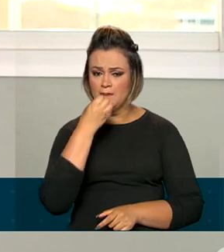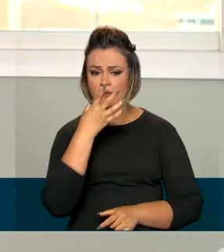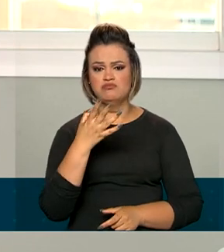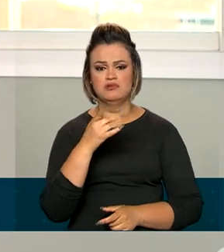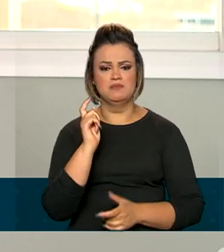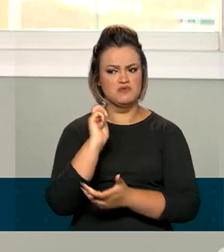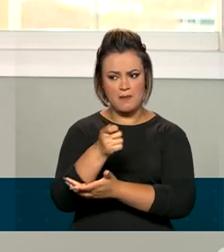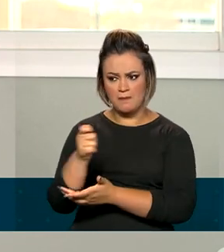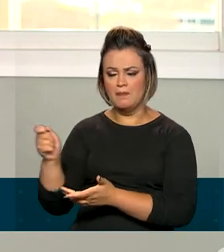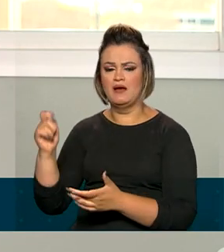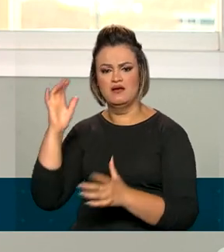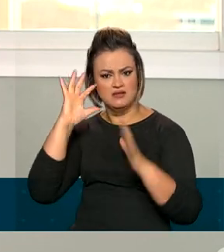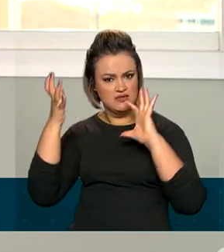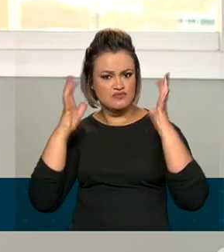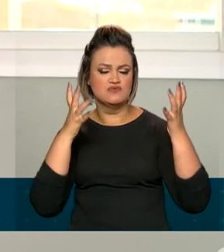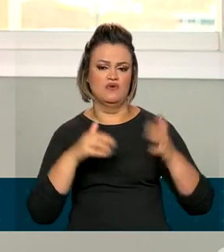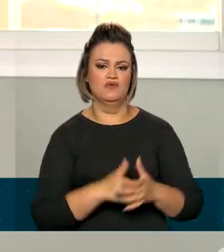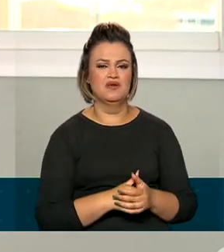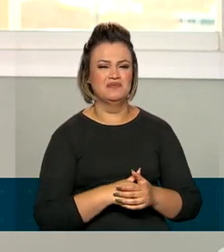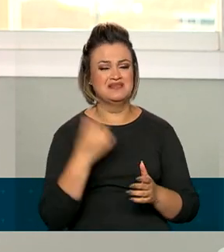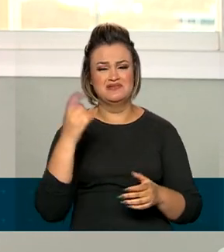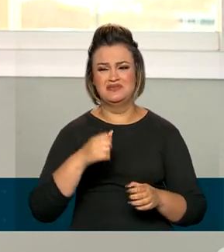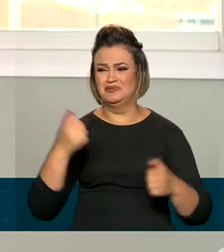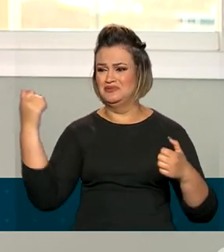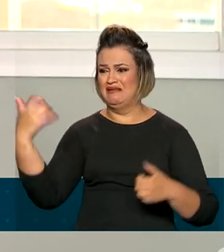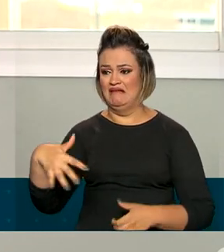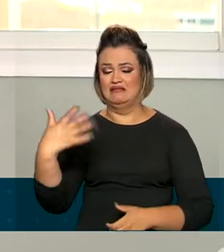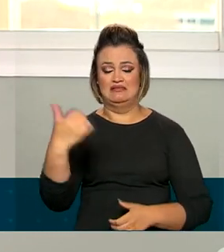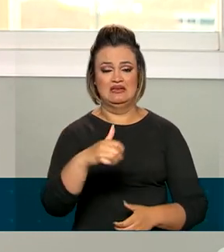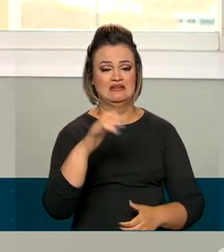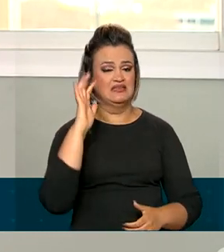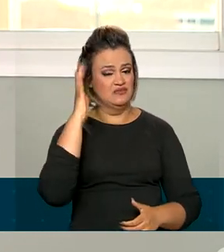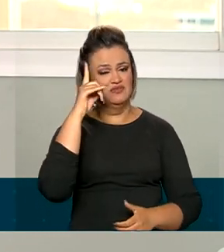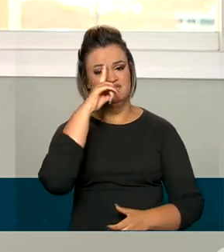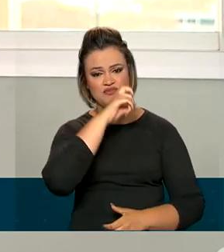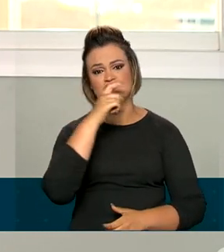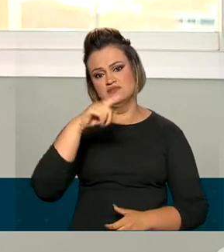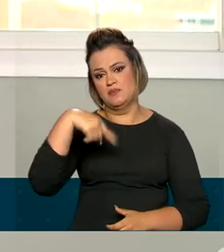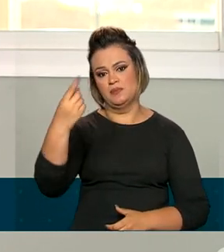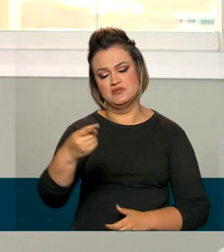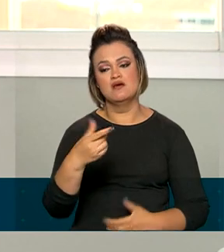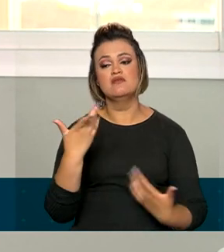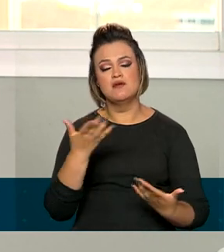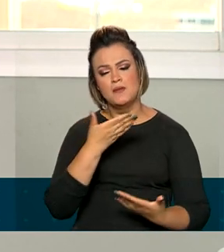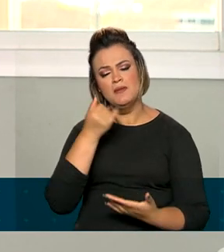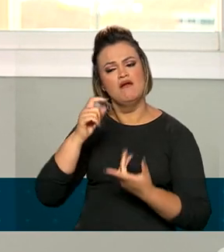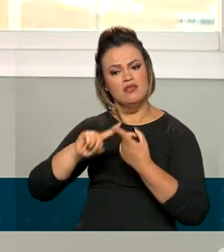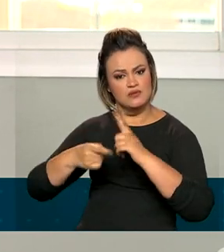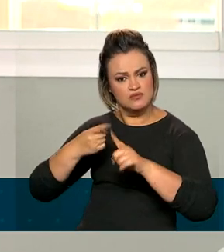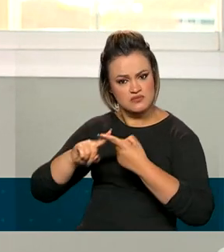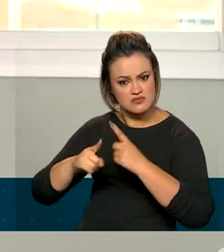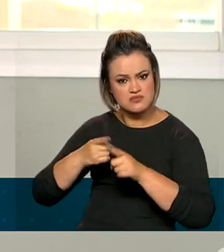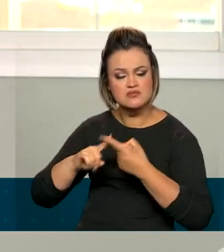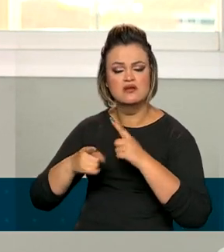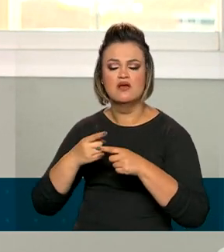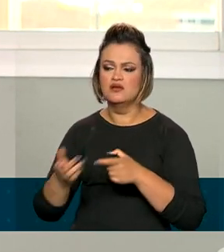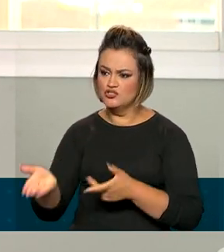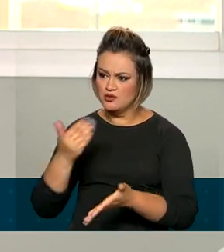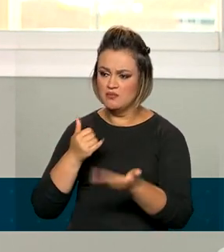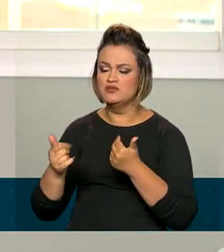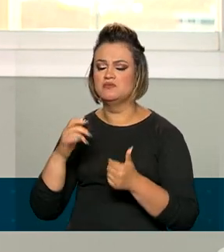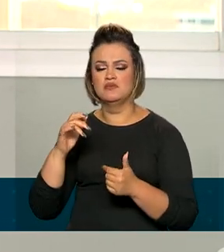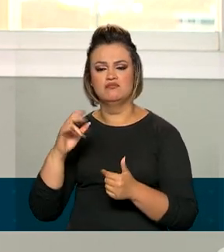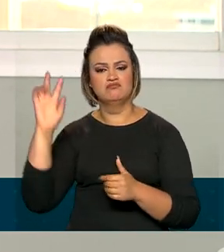geram dívidas consideradas irrecuperáveis. Então, é uma forma de atrair esses